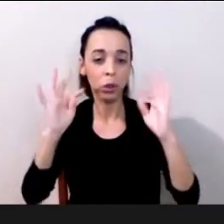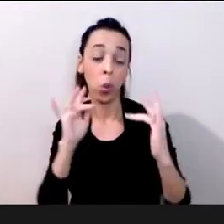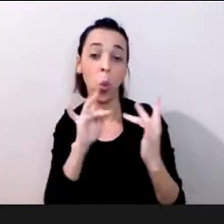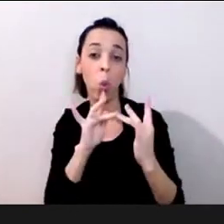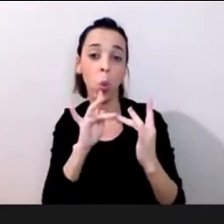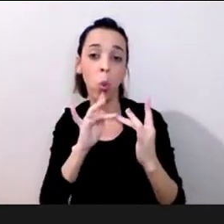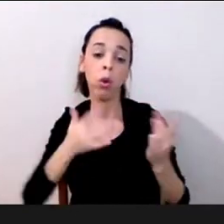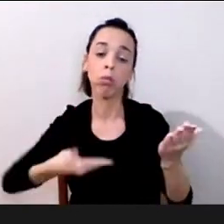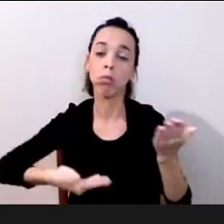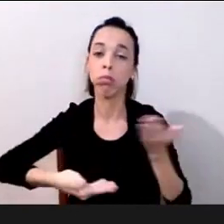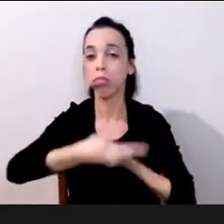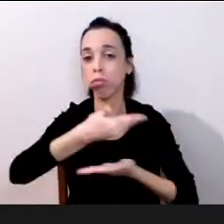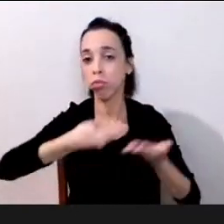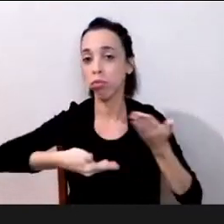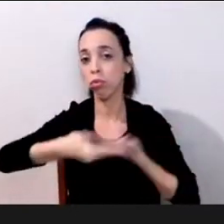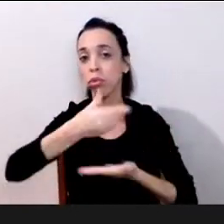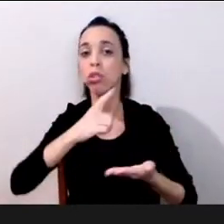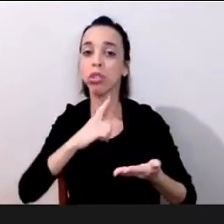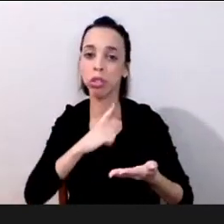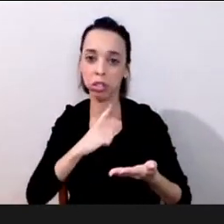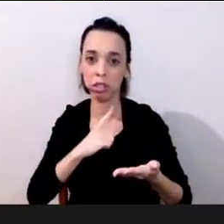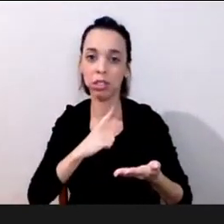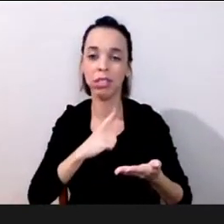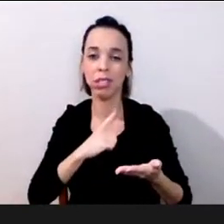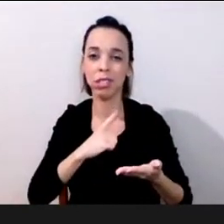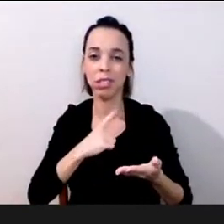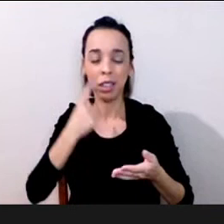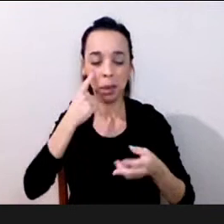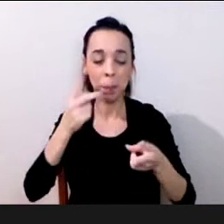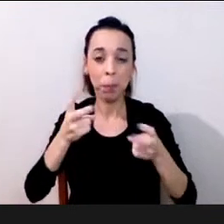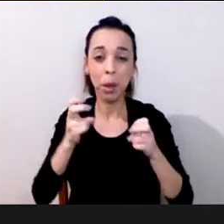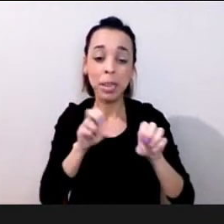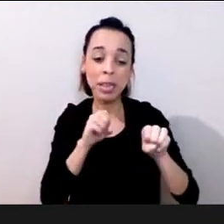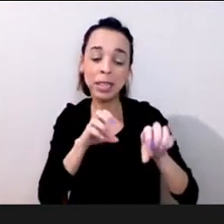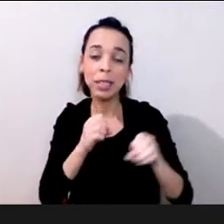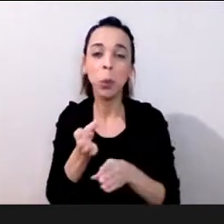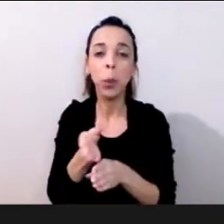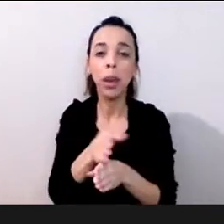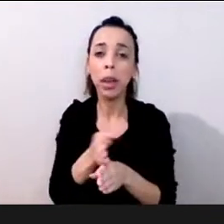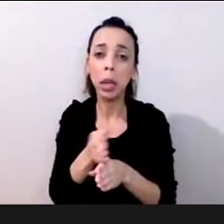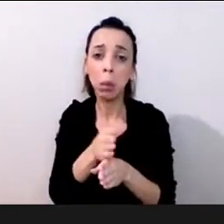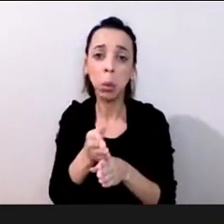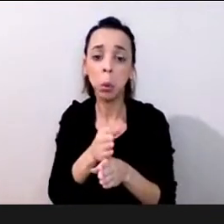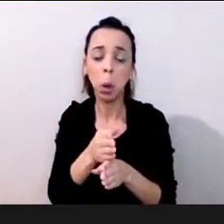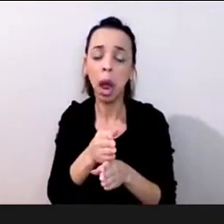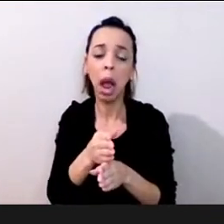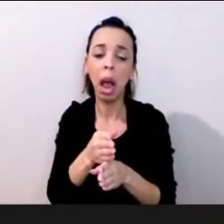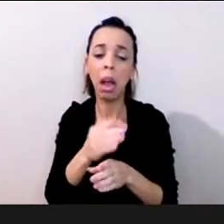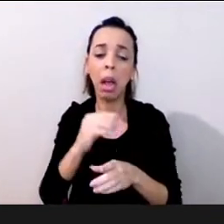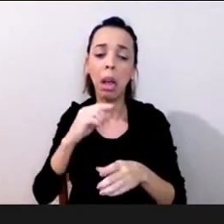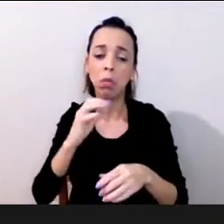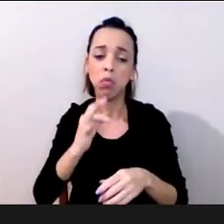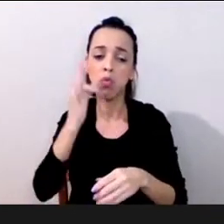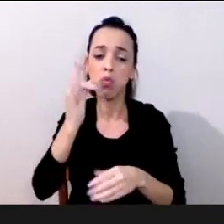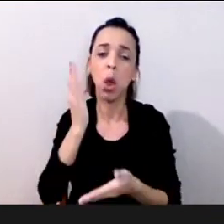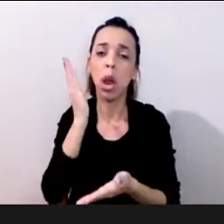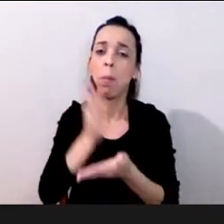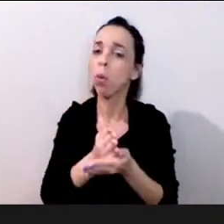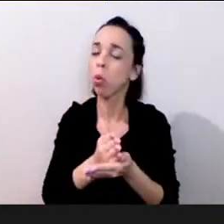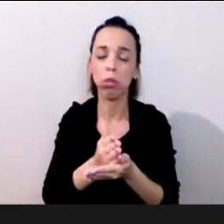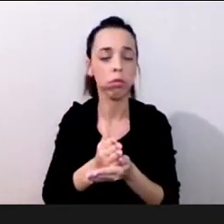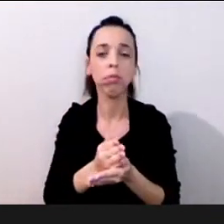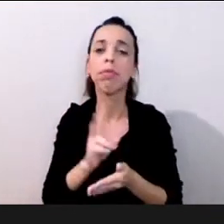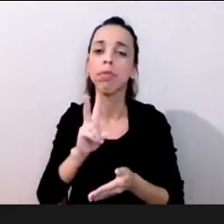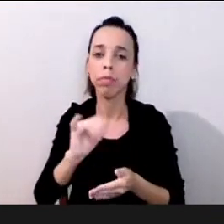trabalho híbrido veio pra ficar a pandemia trouxe isso então a colaboração né o trabalho em grupo também se dá mediante